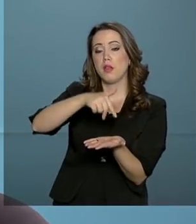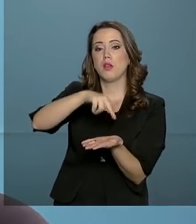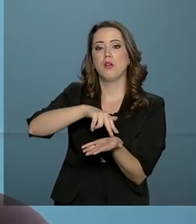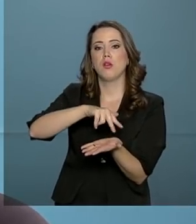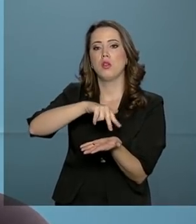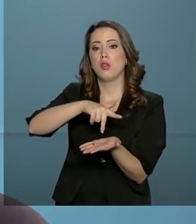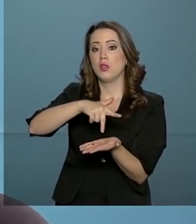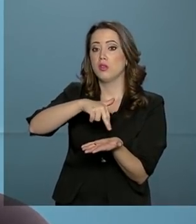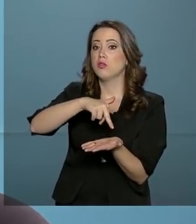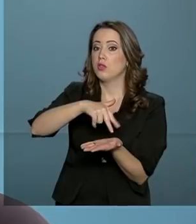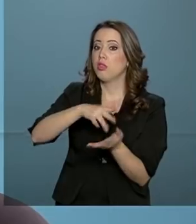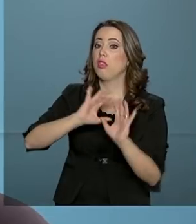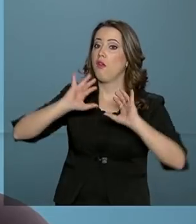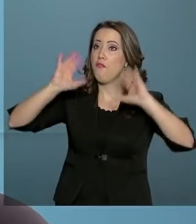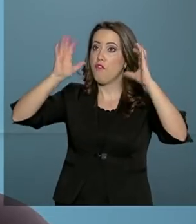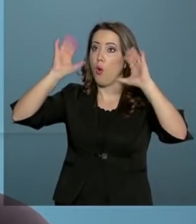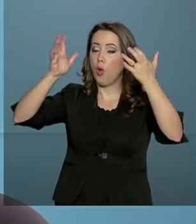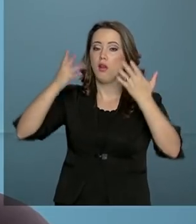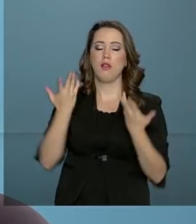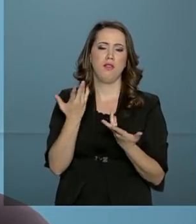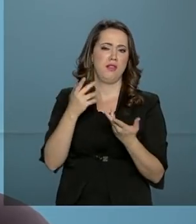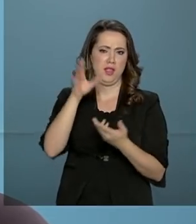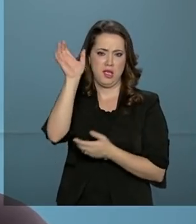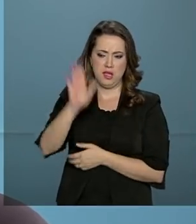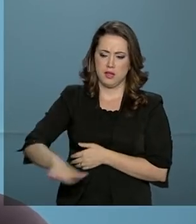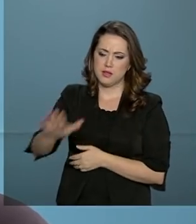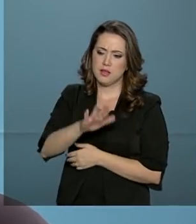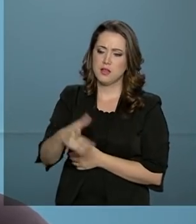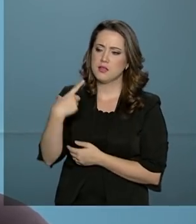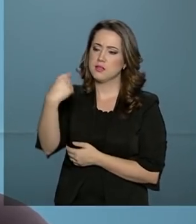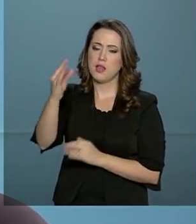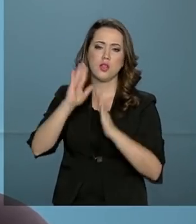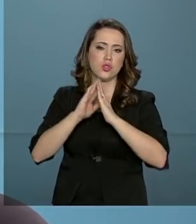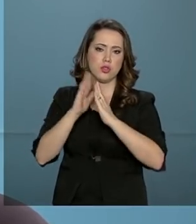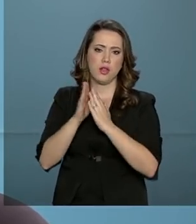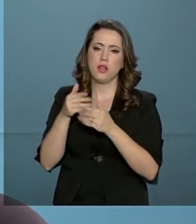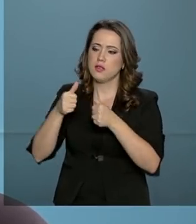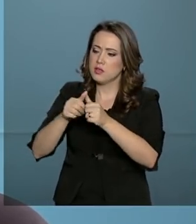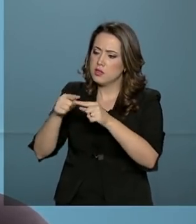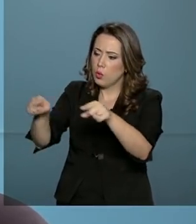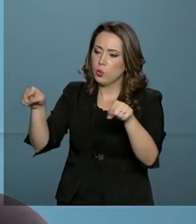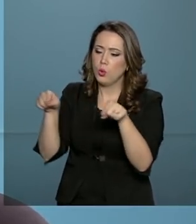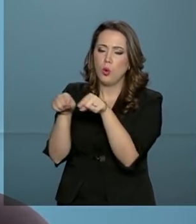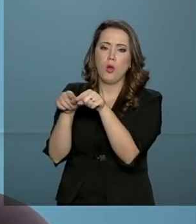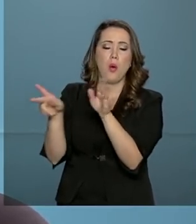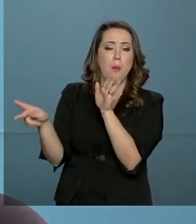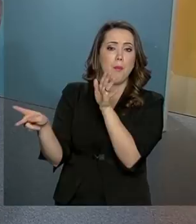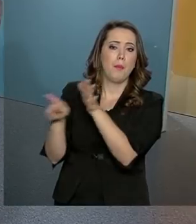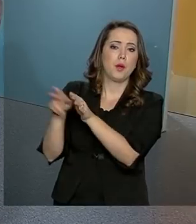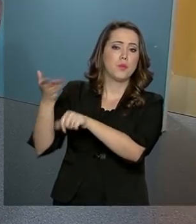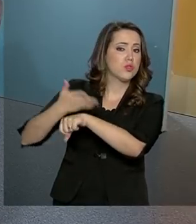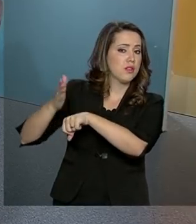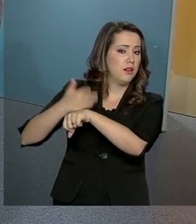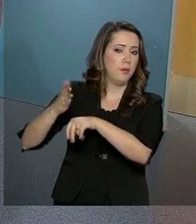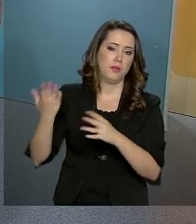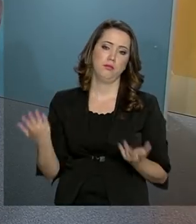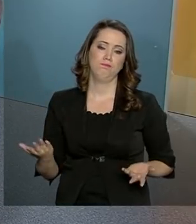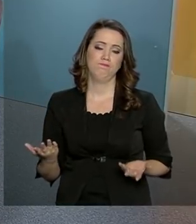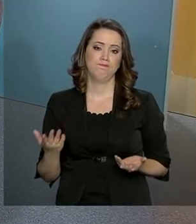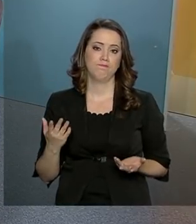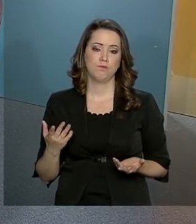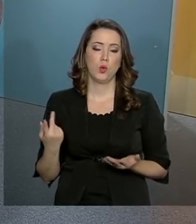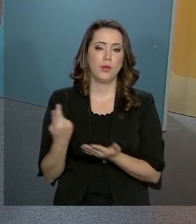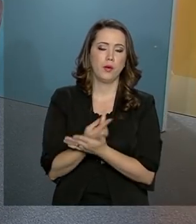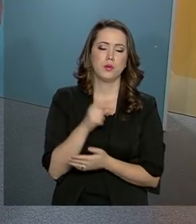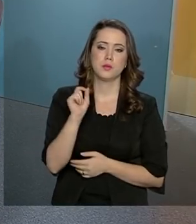diversas modalidades que crianças saem de suas residências e ficam alojadas fora de casa. E o que